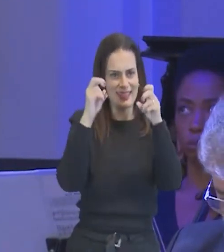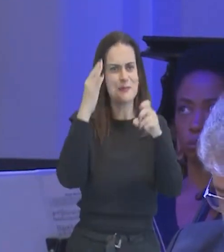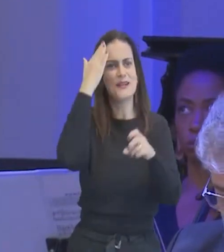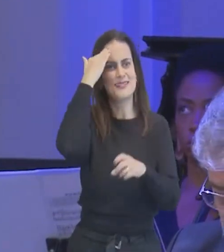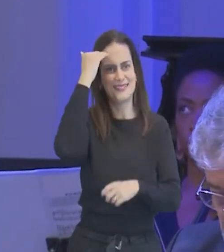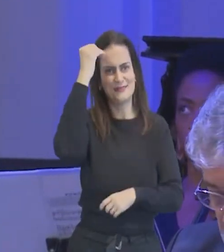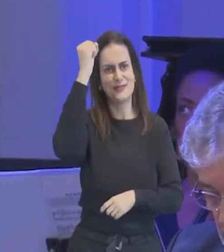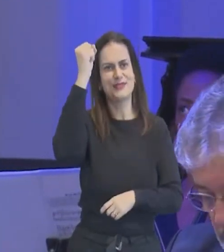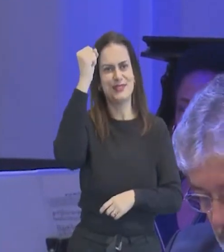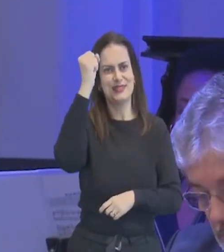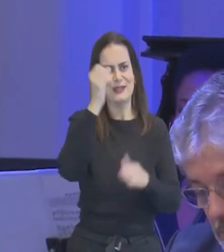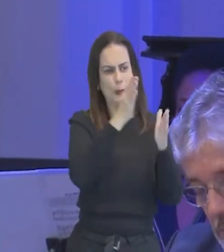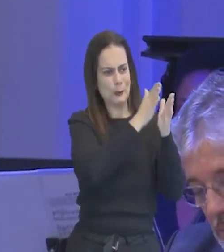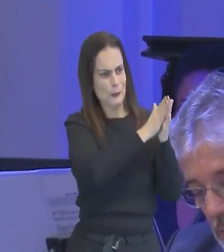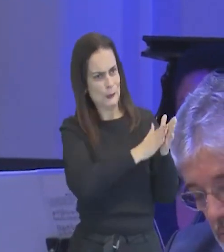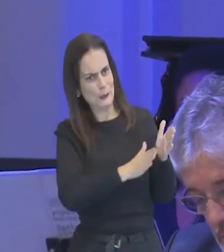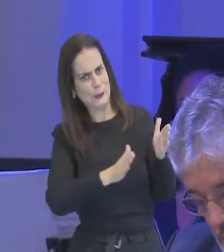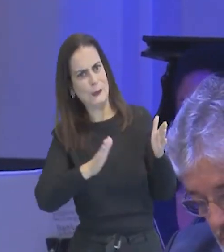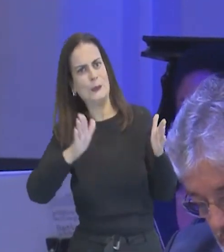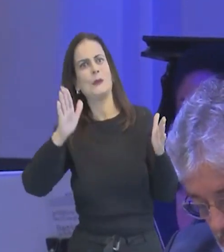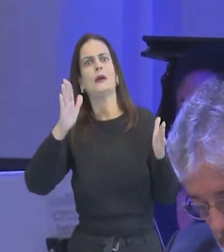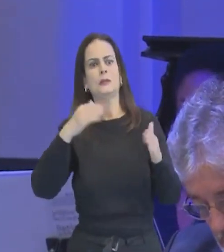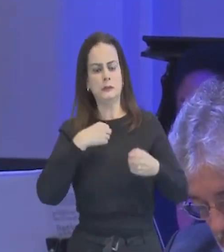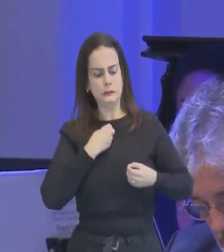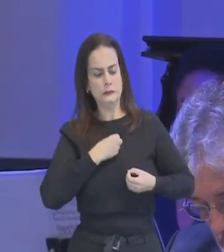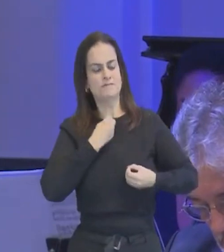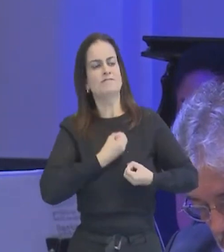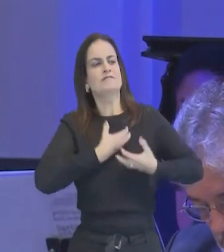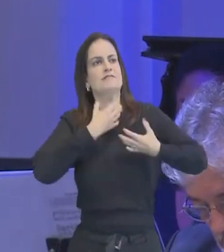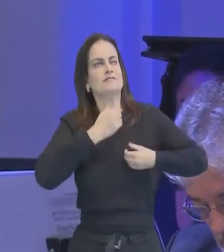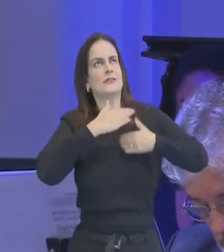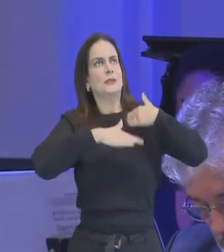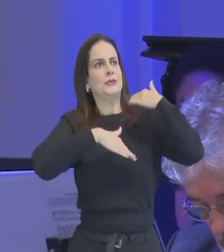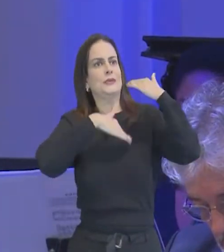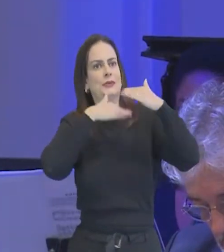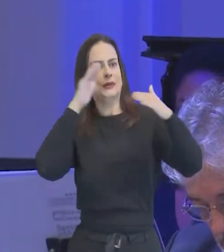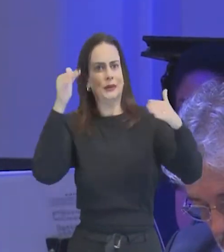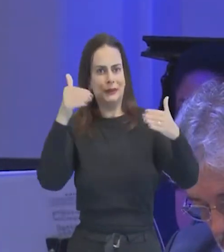é um livro que nos ensina, nos inspira em todas as áreas da nossa vida,